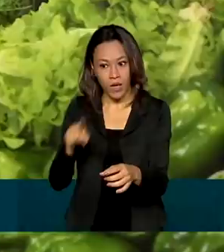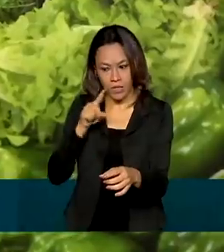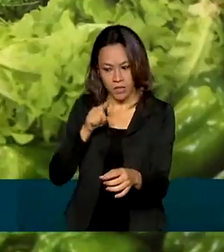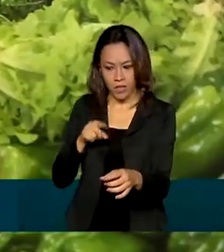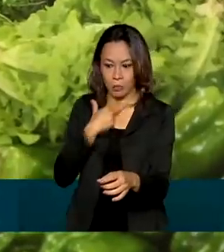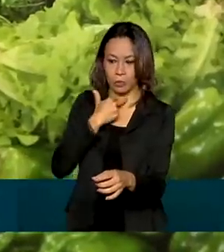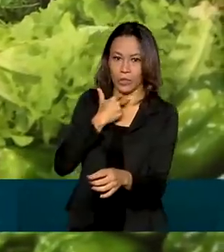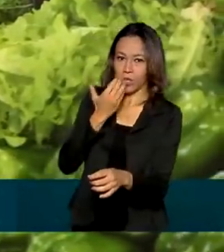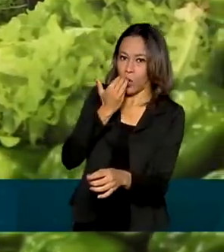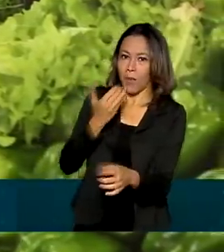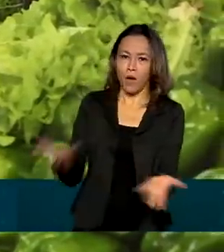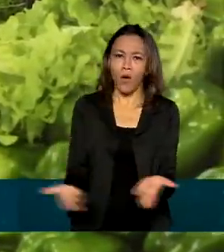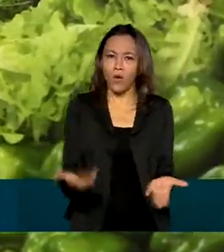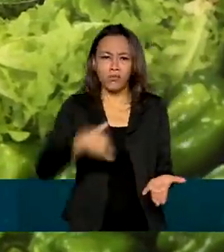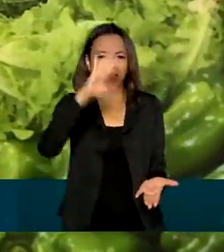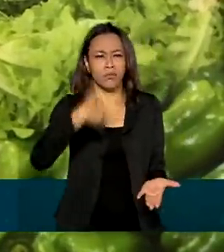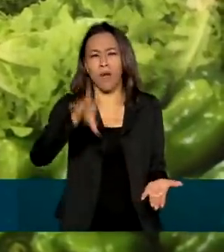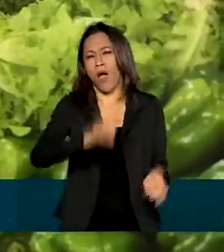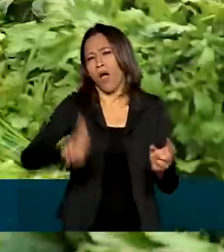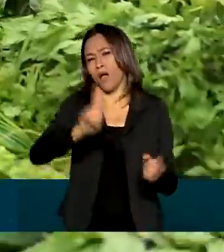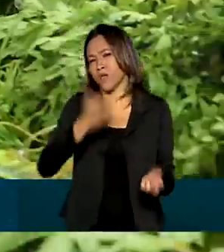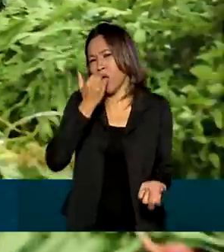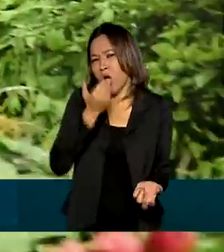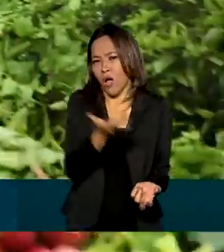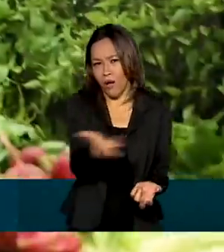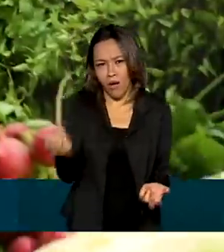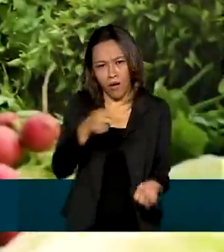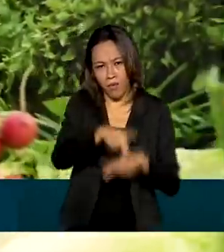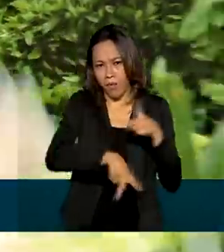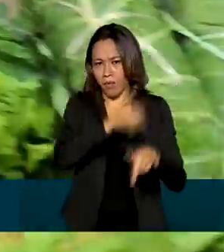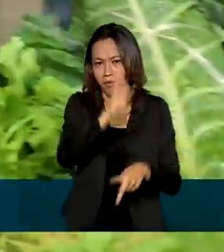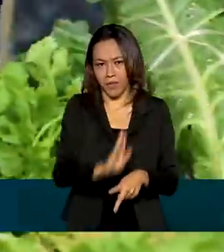Hoje, um dos vegetais mais consumidos pelos brasileiros.